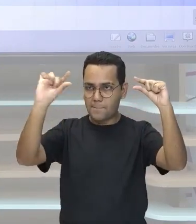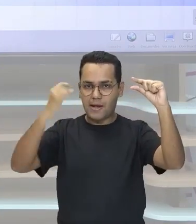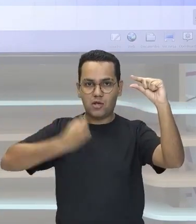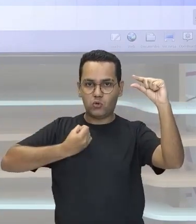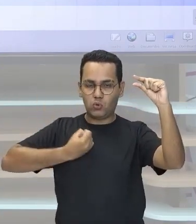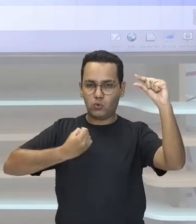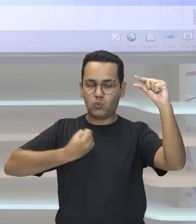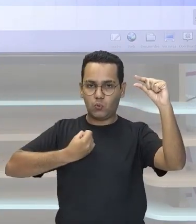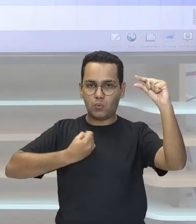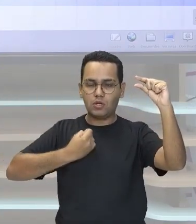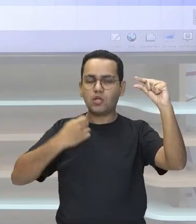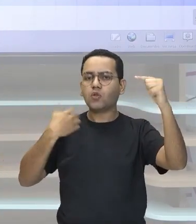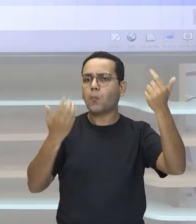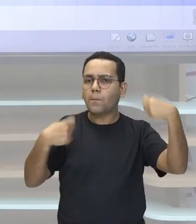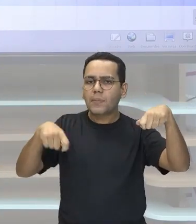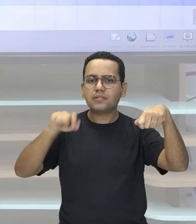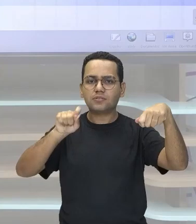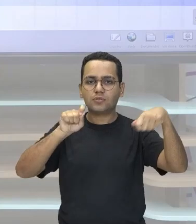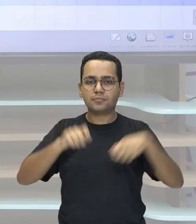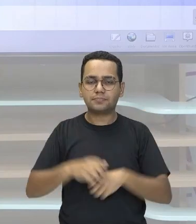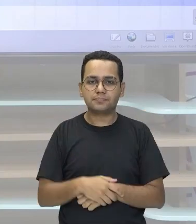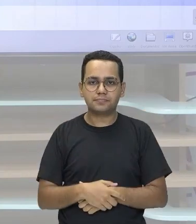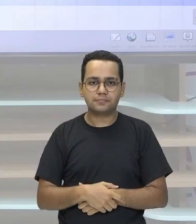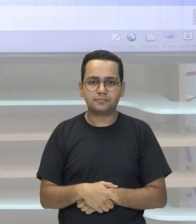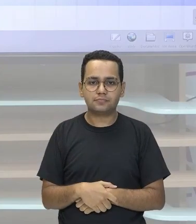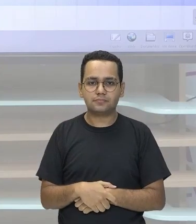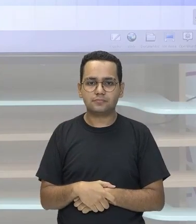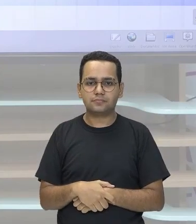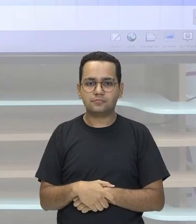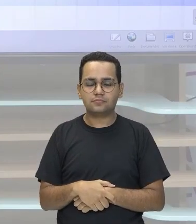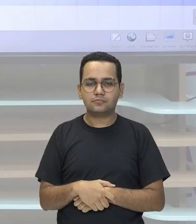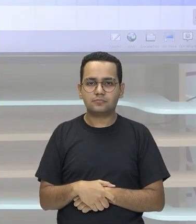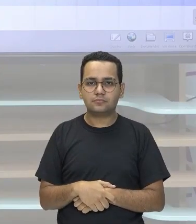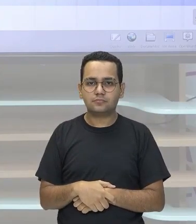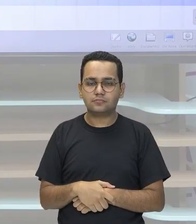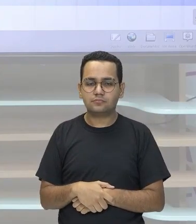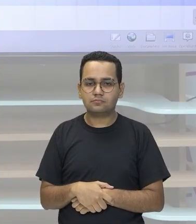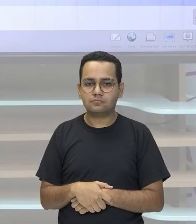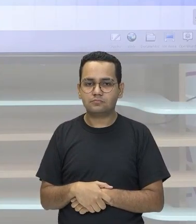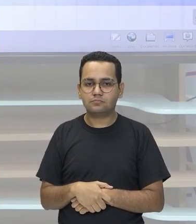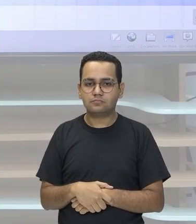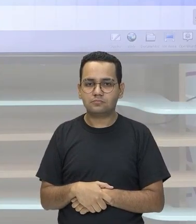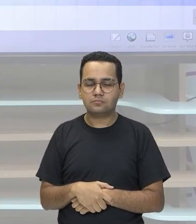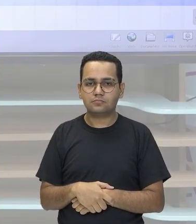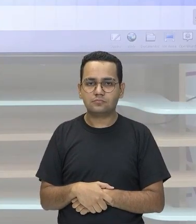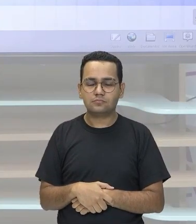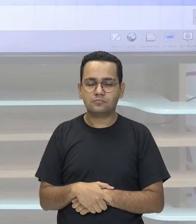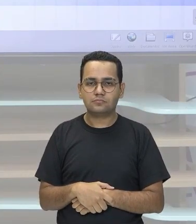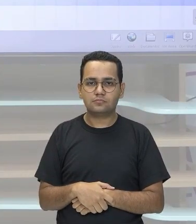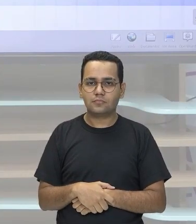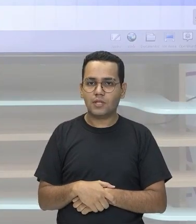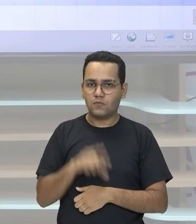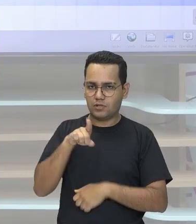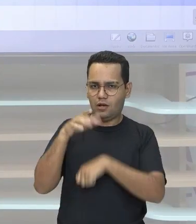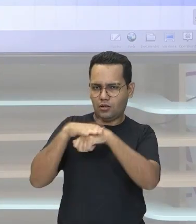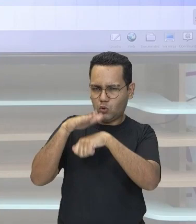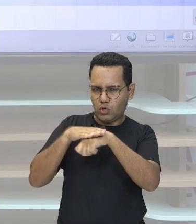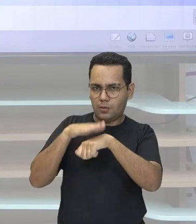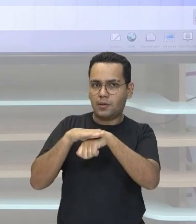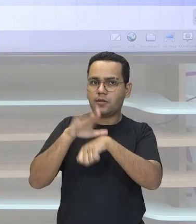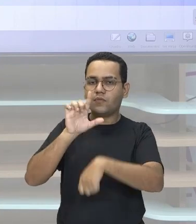Elas não estão Se elas não estão Então significa Que você deve